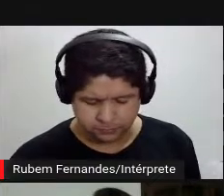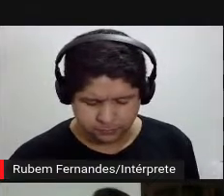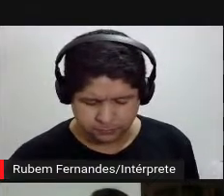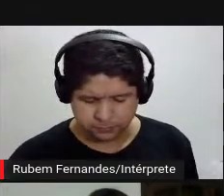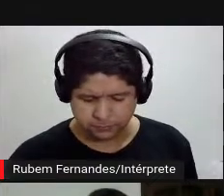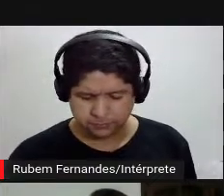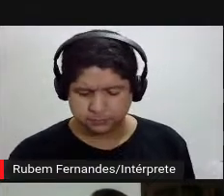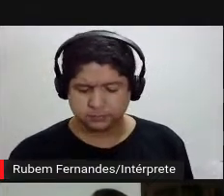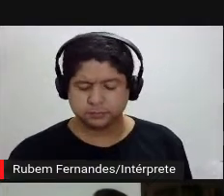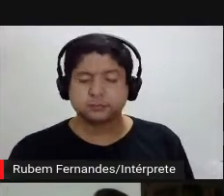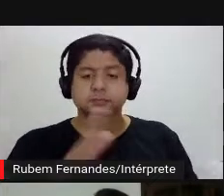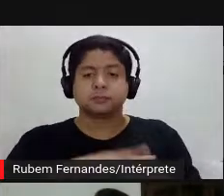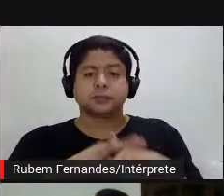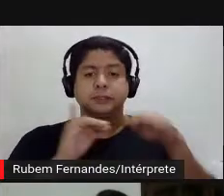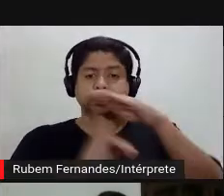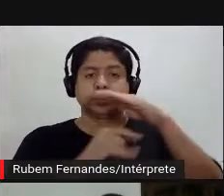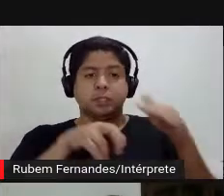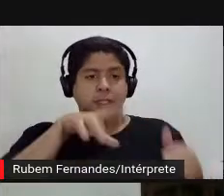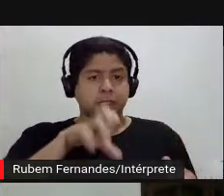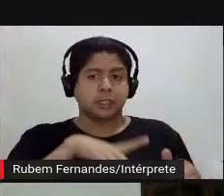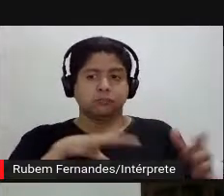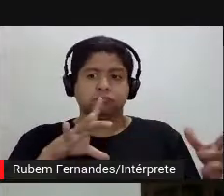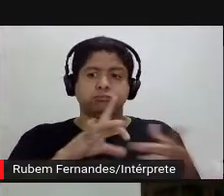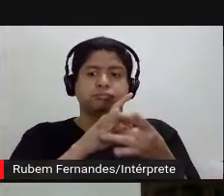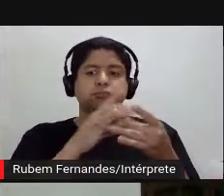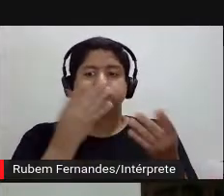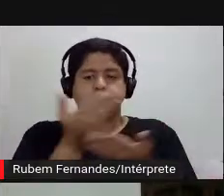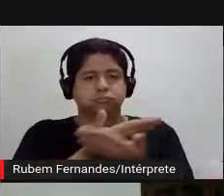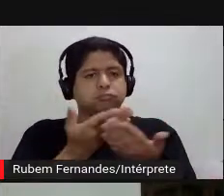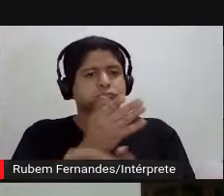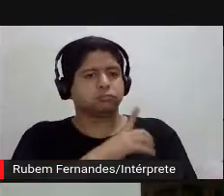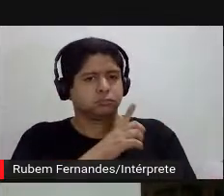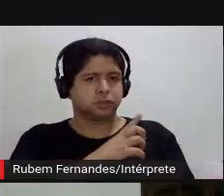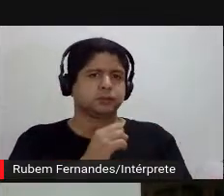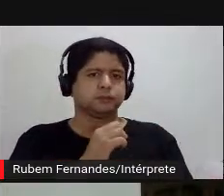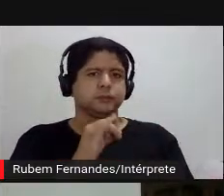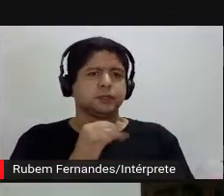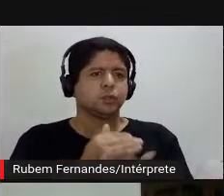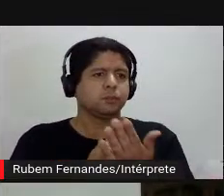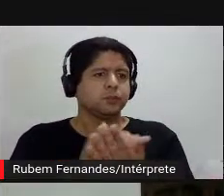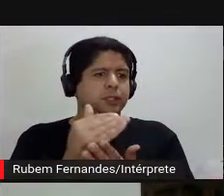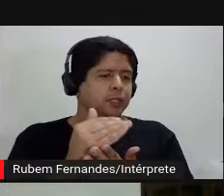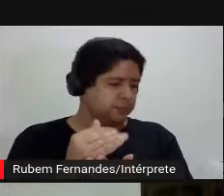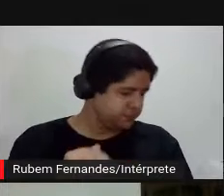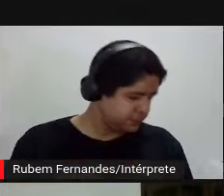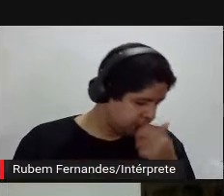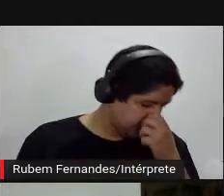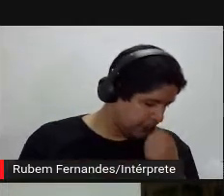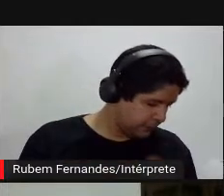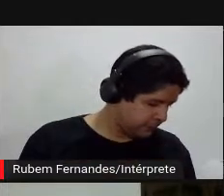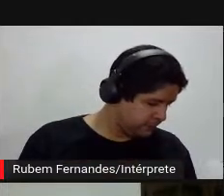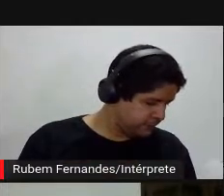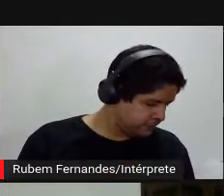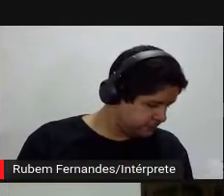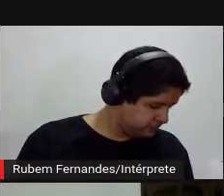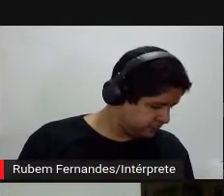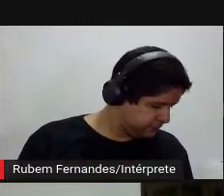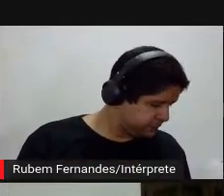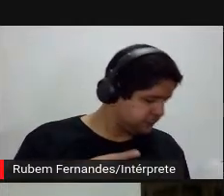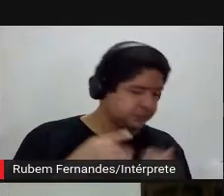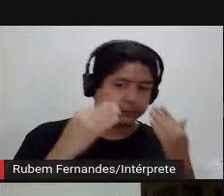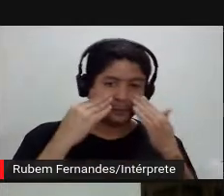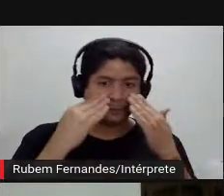institucionalização da arte, né, então, a partir do momento que passa a ser uma questão para a arte se apresentada